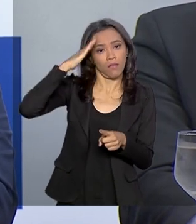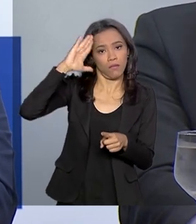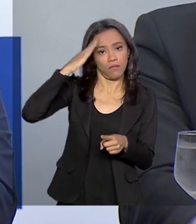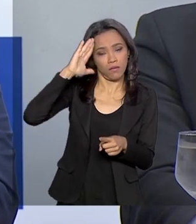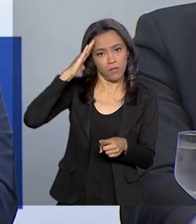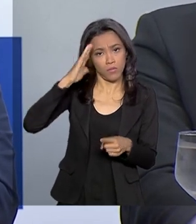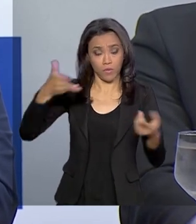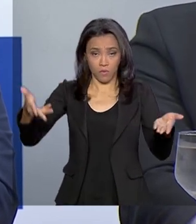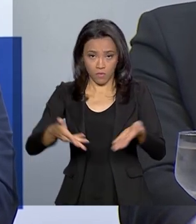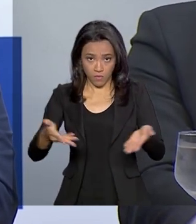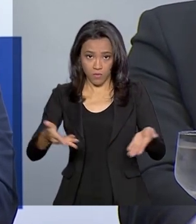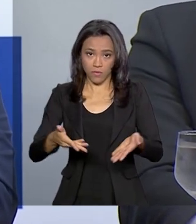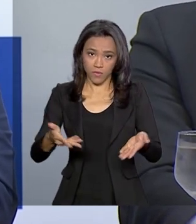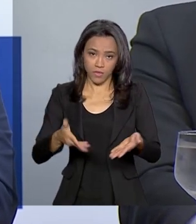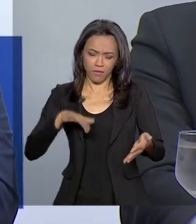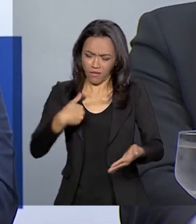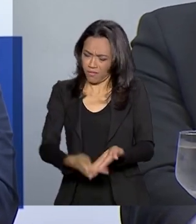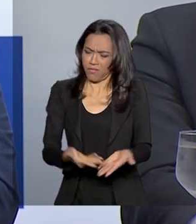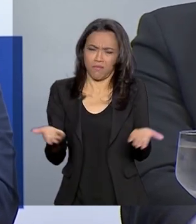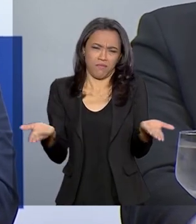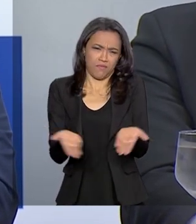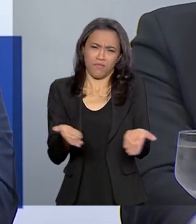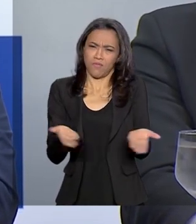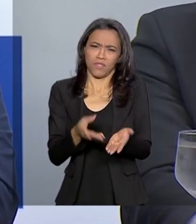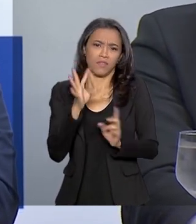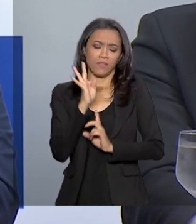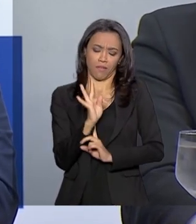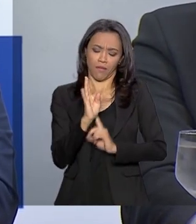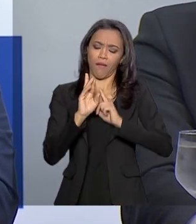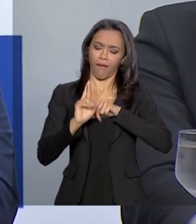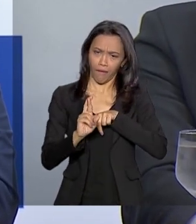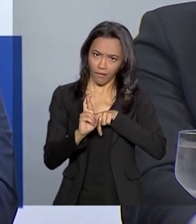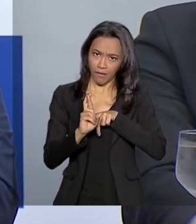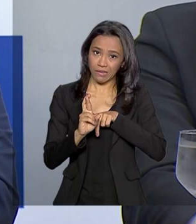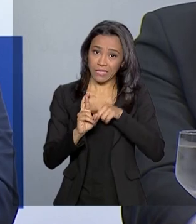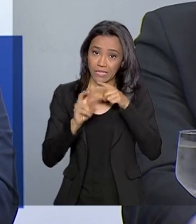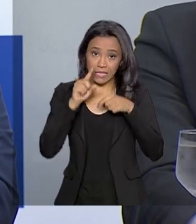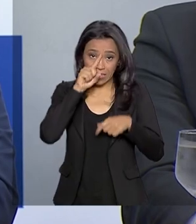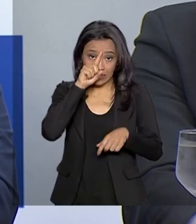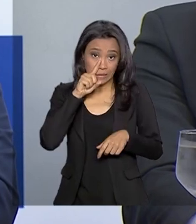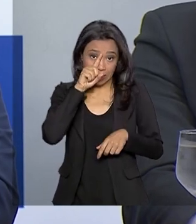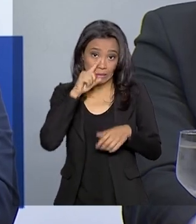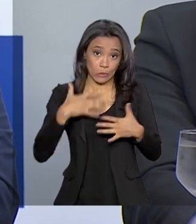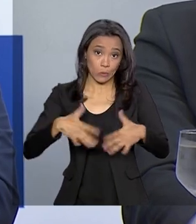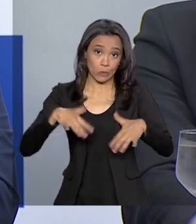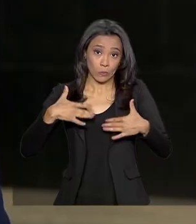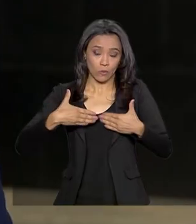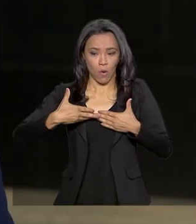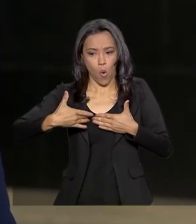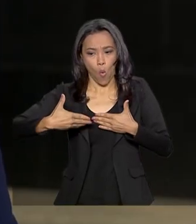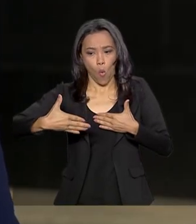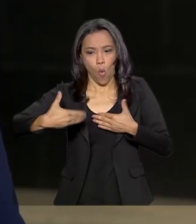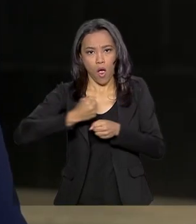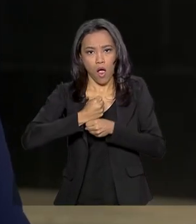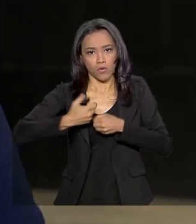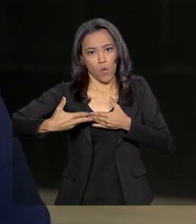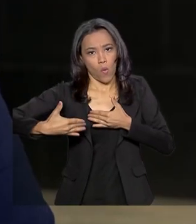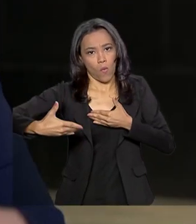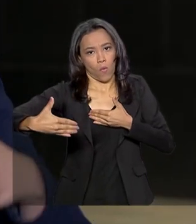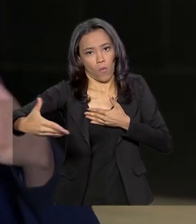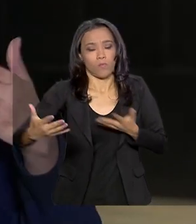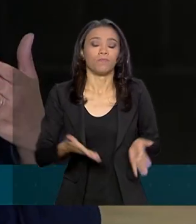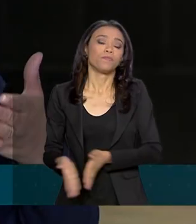hoje, até hoje, de TR, ela tinha um risco no longo prazo. A mudança nos